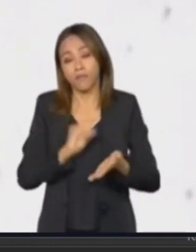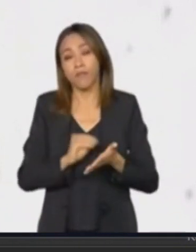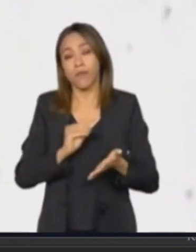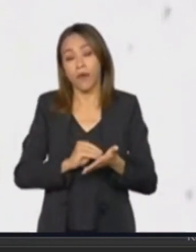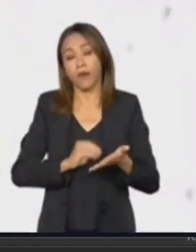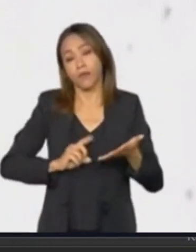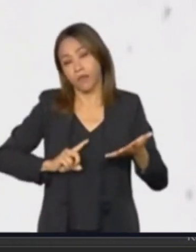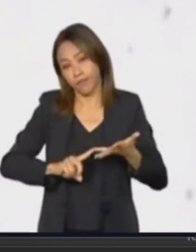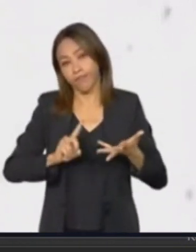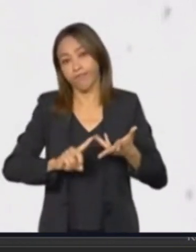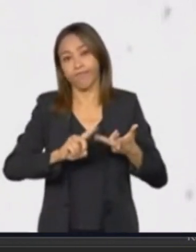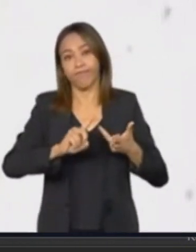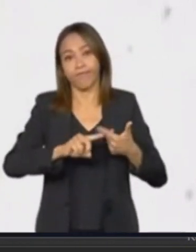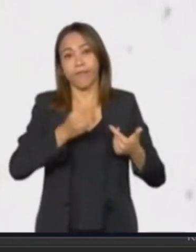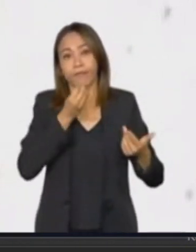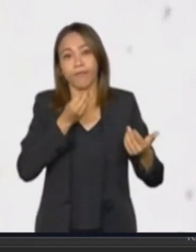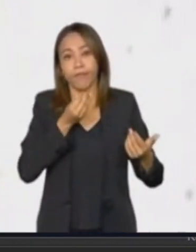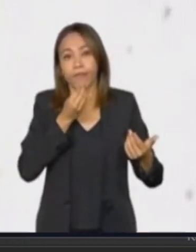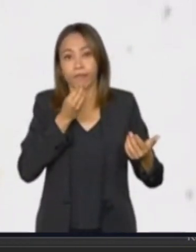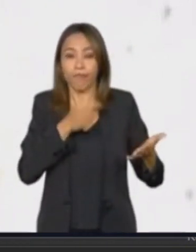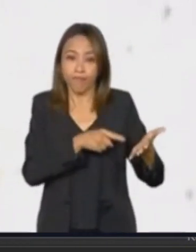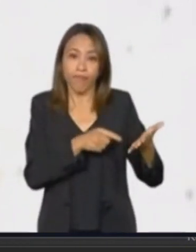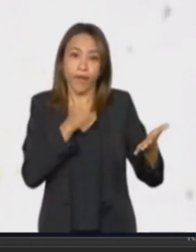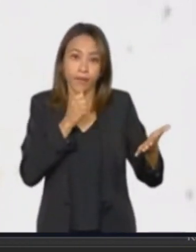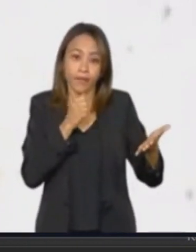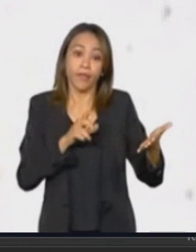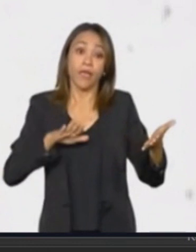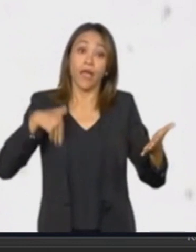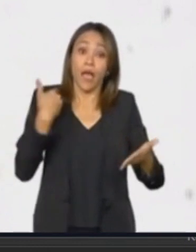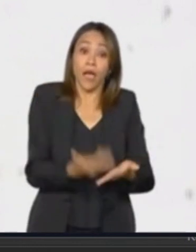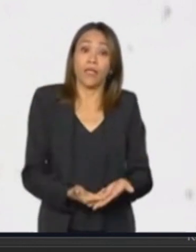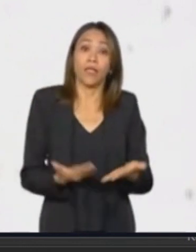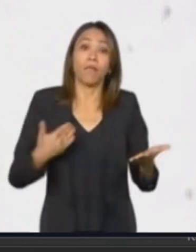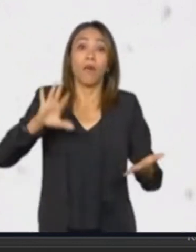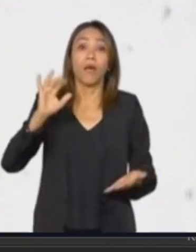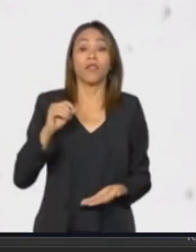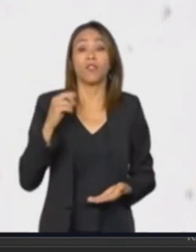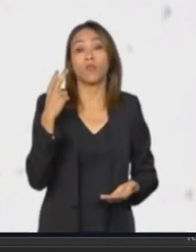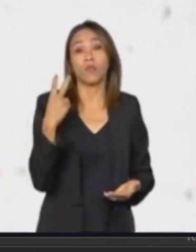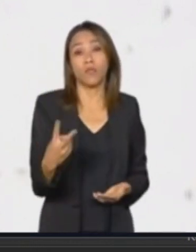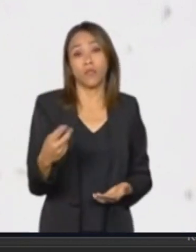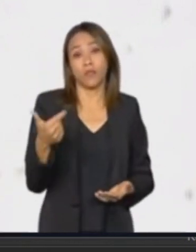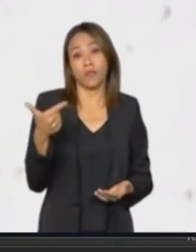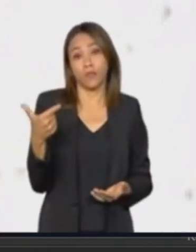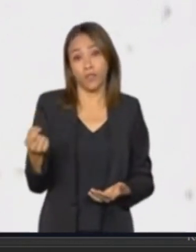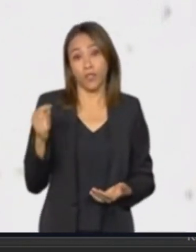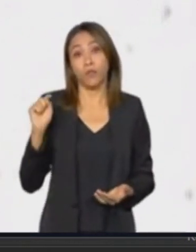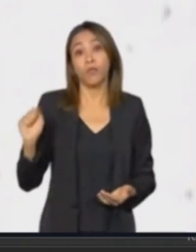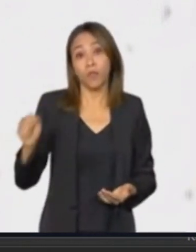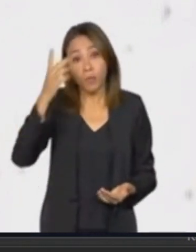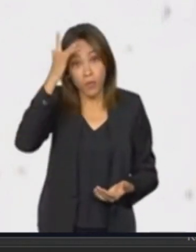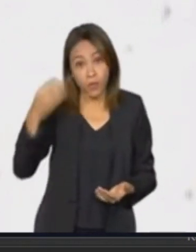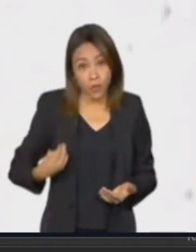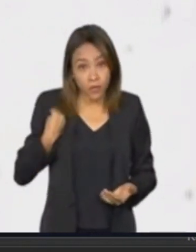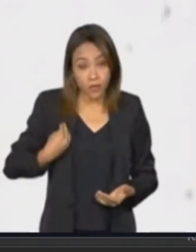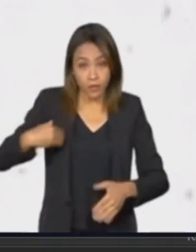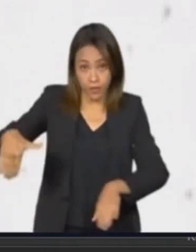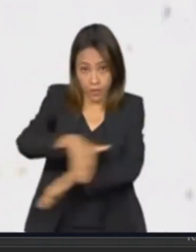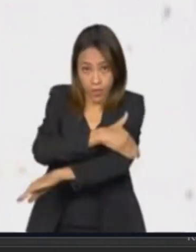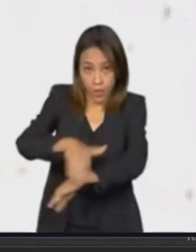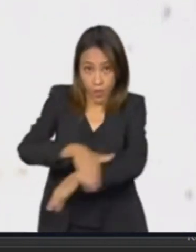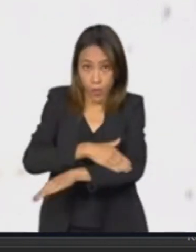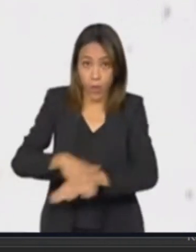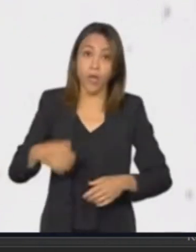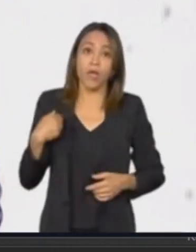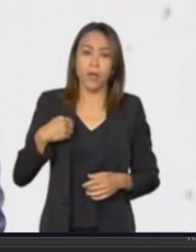Temos hoje, ministra Anísia, mais de 221 mil pessoas em situação de rua. Isso significa que uma pessoa, a